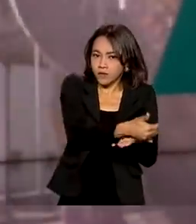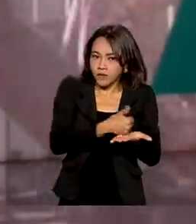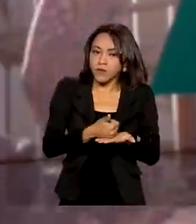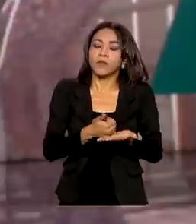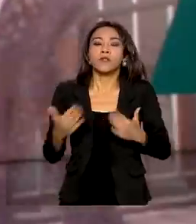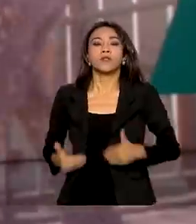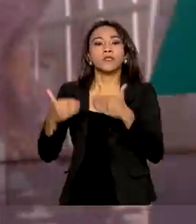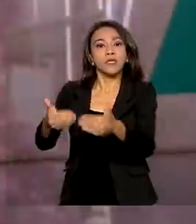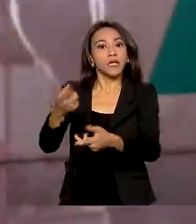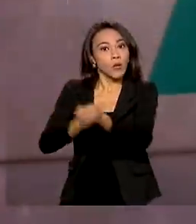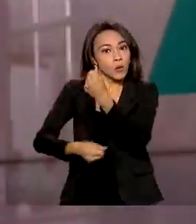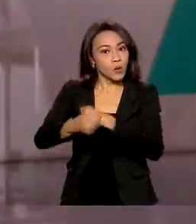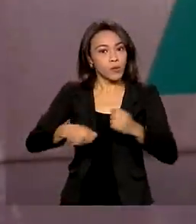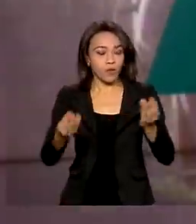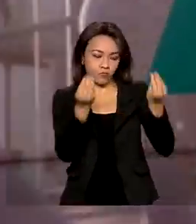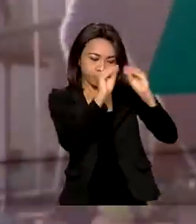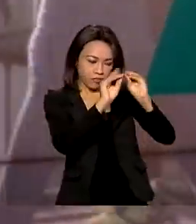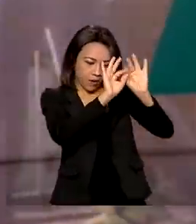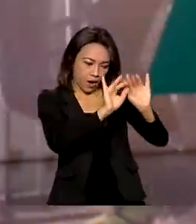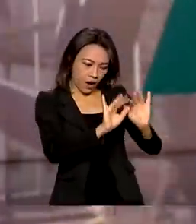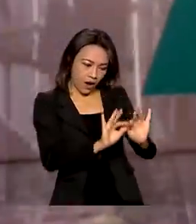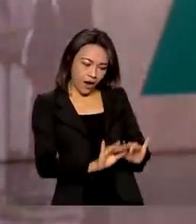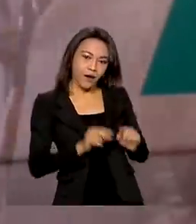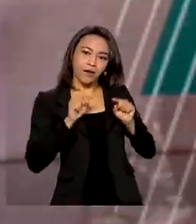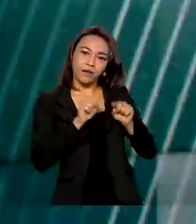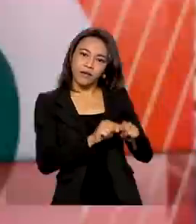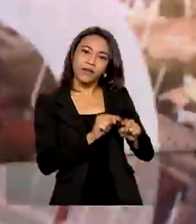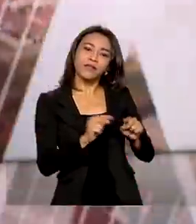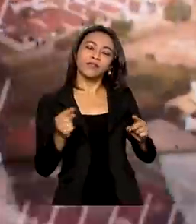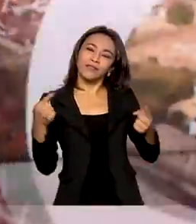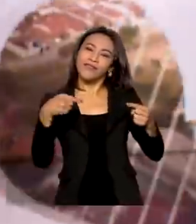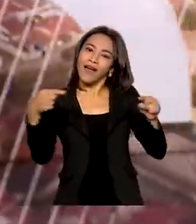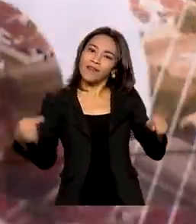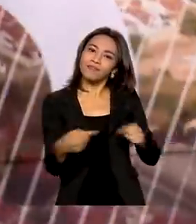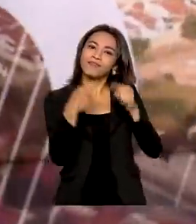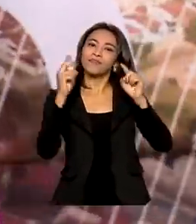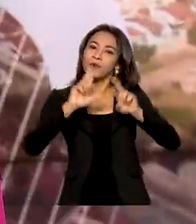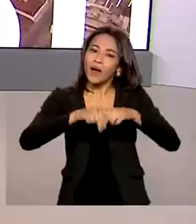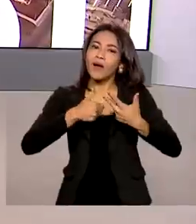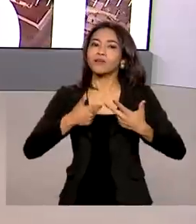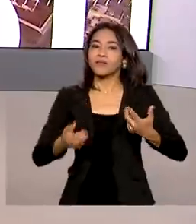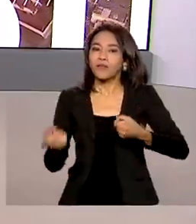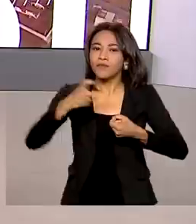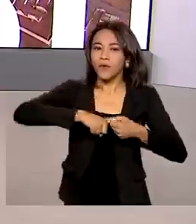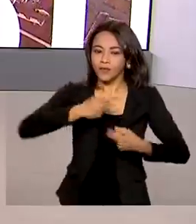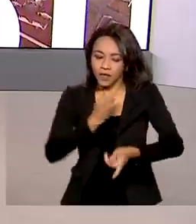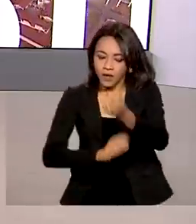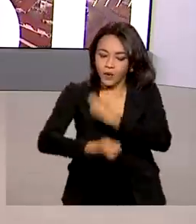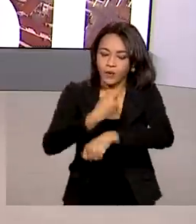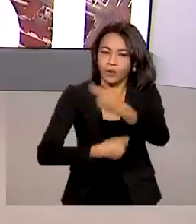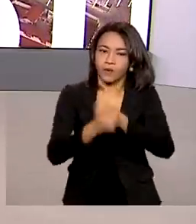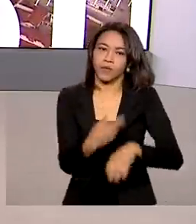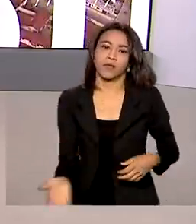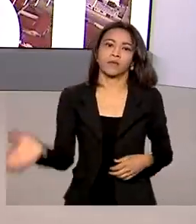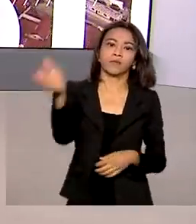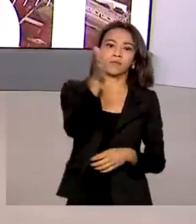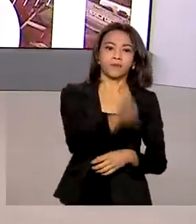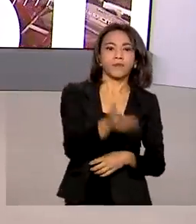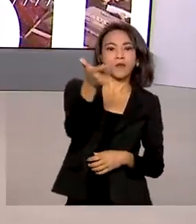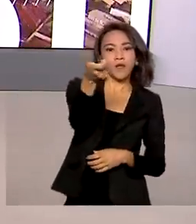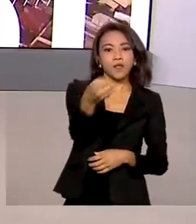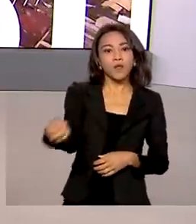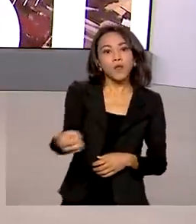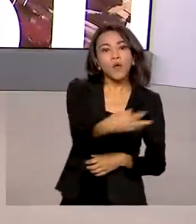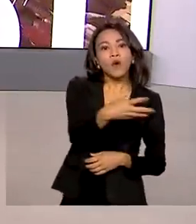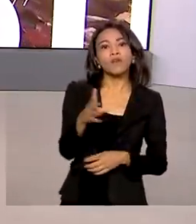atribui o resultado ao aumento da receita com a retomada do crescimento econômico. A nova taxa básica de juros da